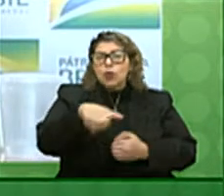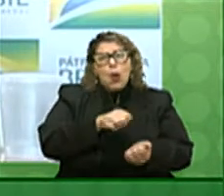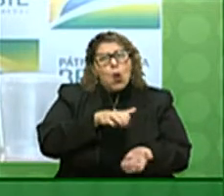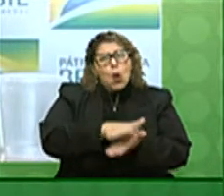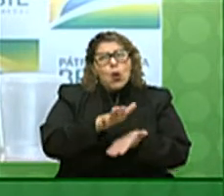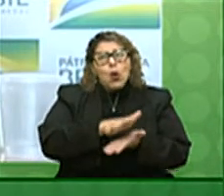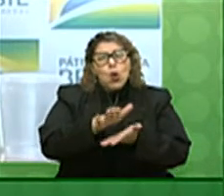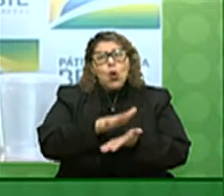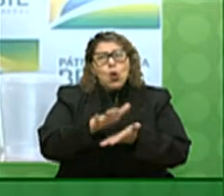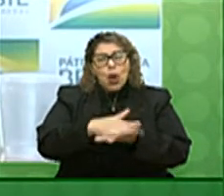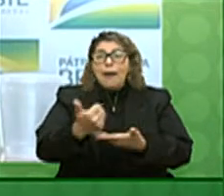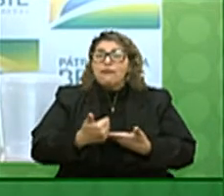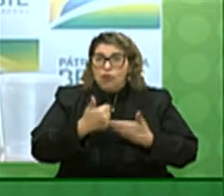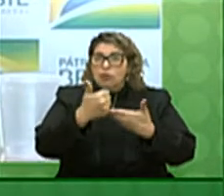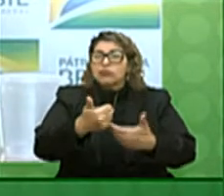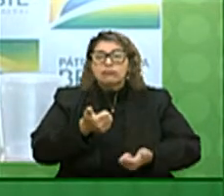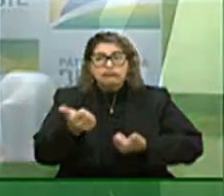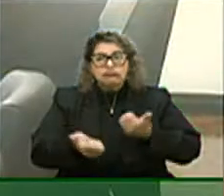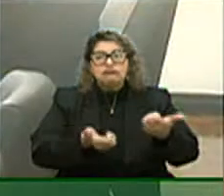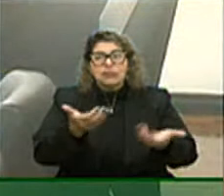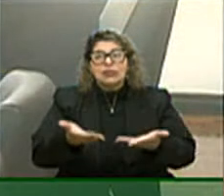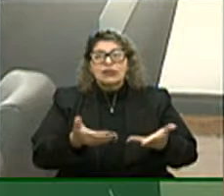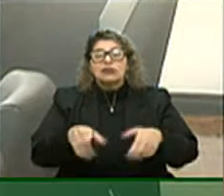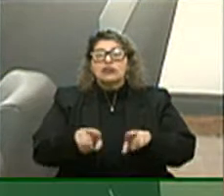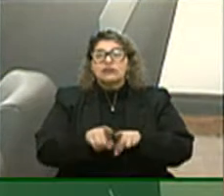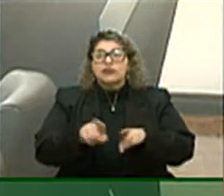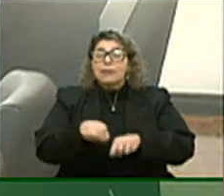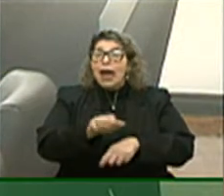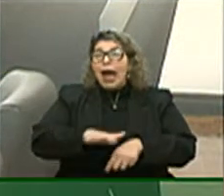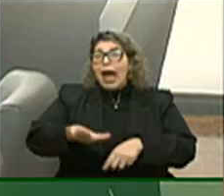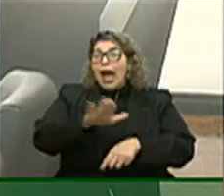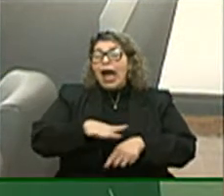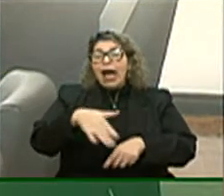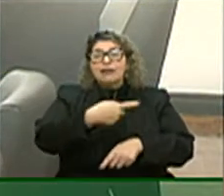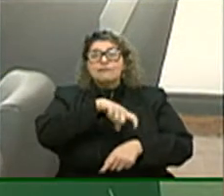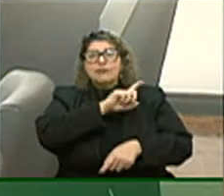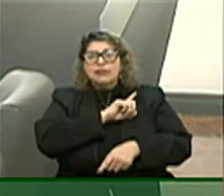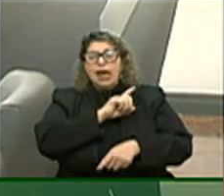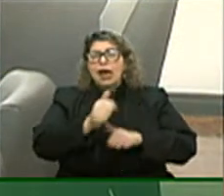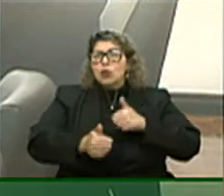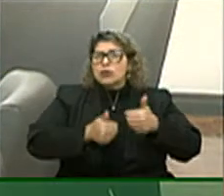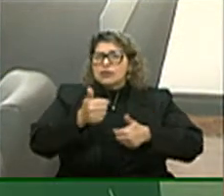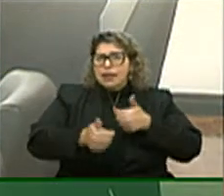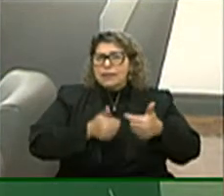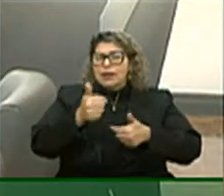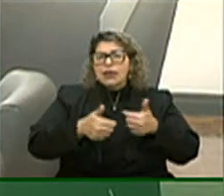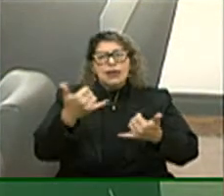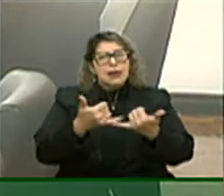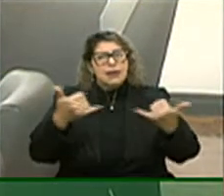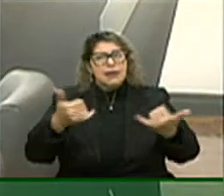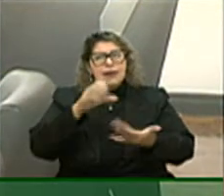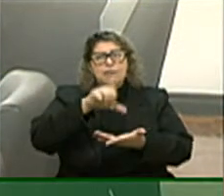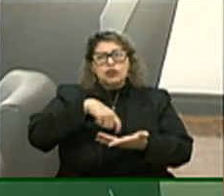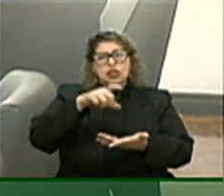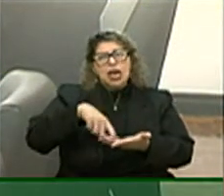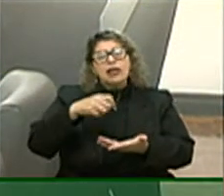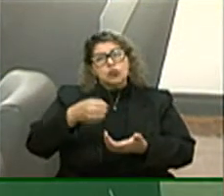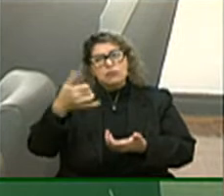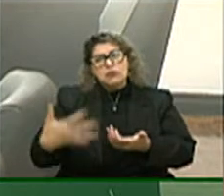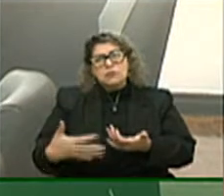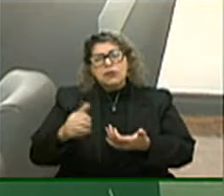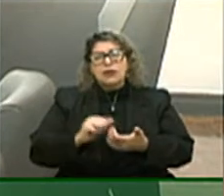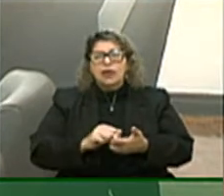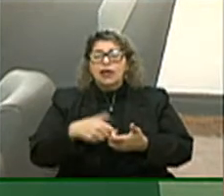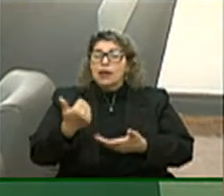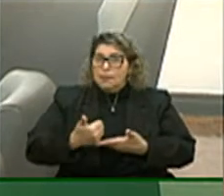também foi atendido por meio de iniciativas das áreas fiscal, trabalhista, linhas de crédito, como eu já mencionei, para